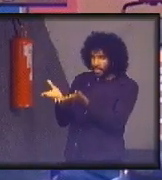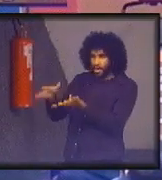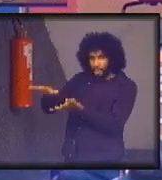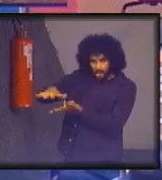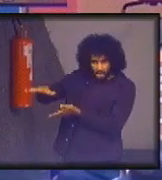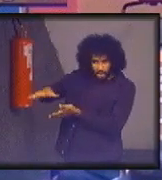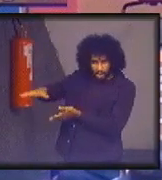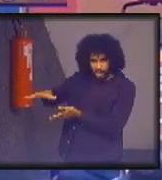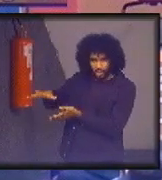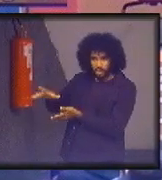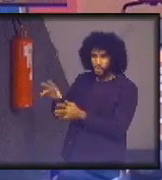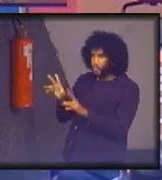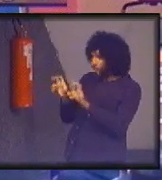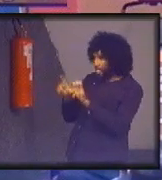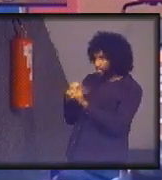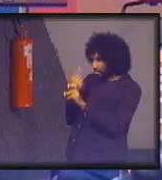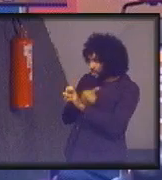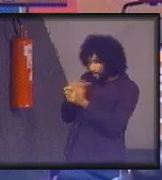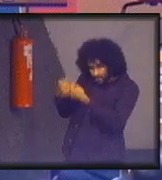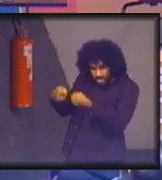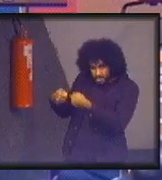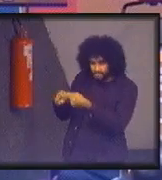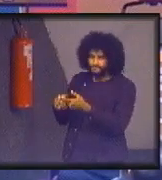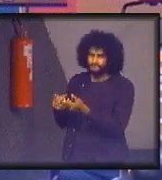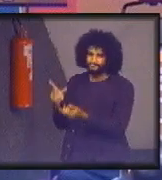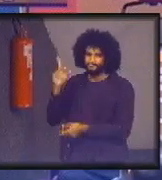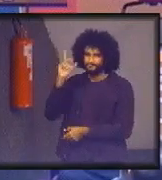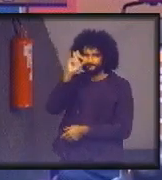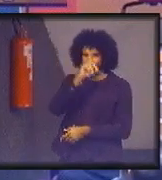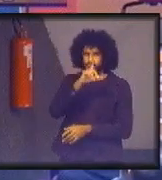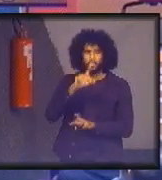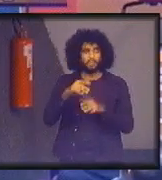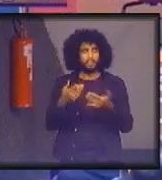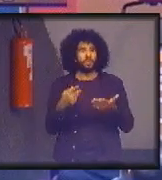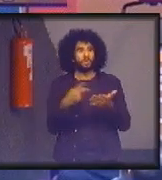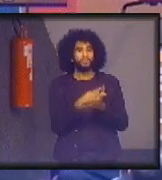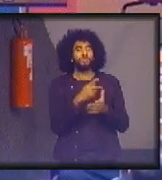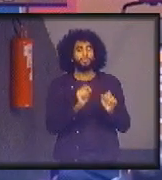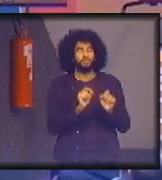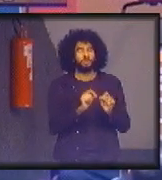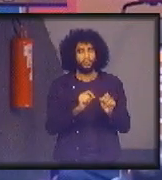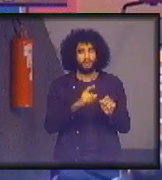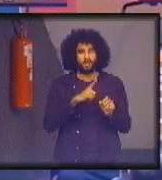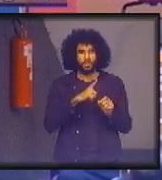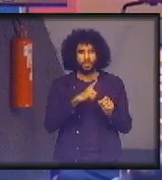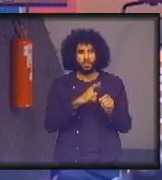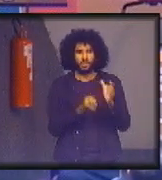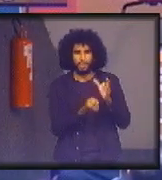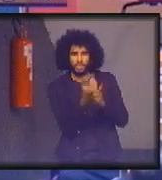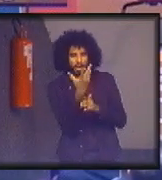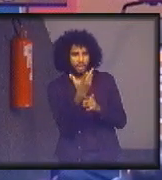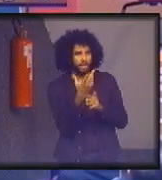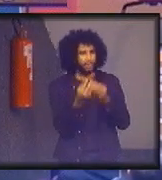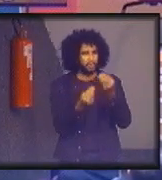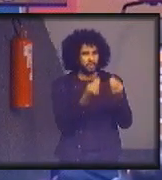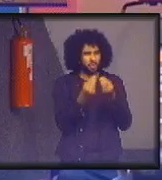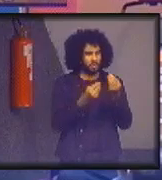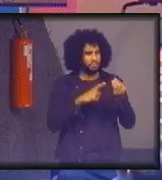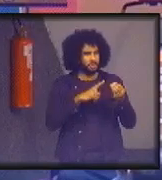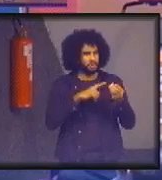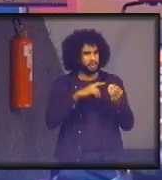relação aos nossos temas. Então, o que aconteceu? Se tentou criar mecanismos de avaliação do desenvolvimento